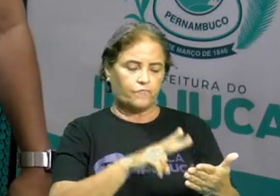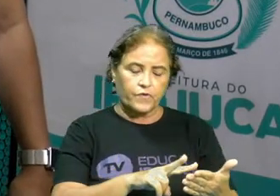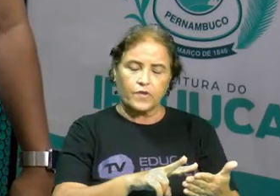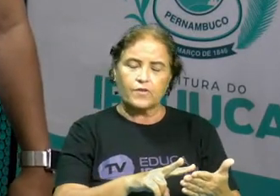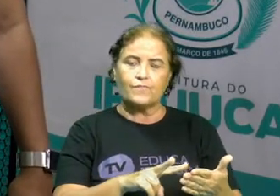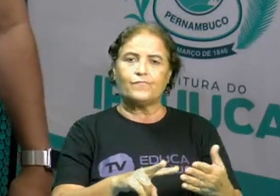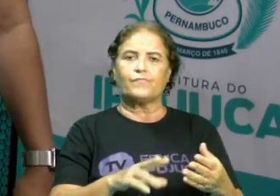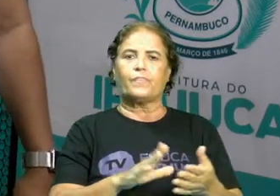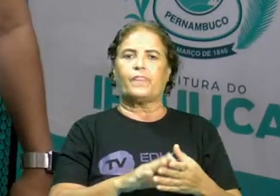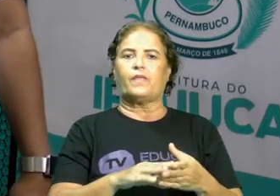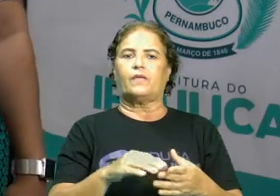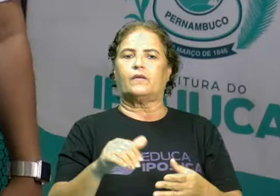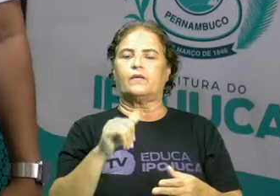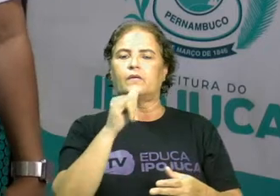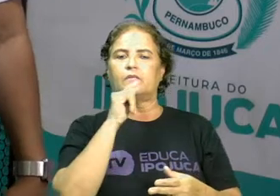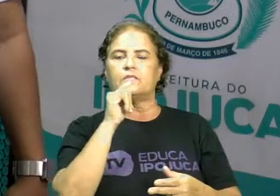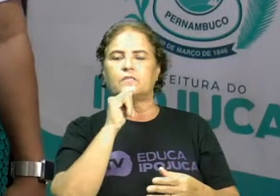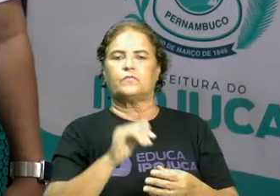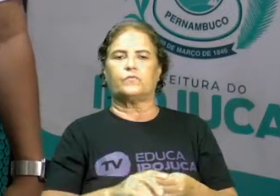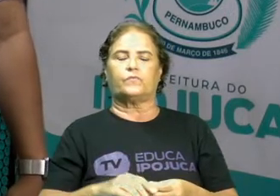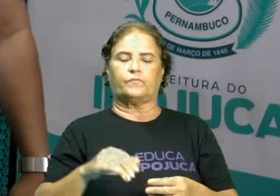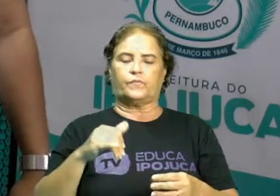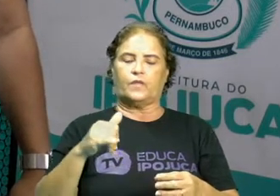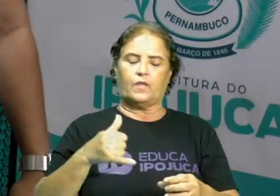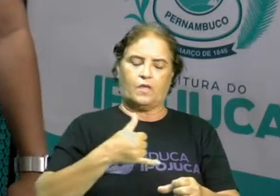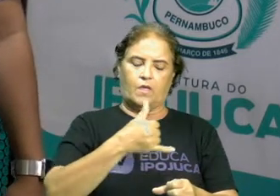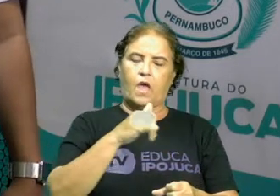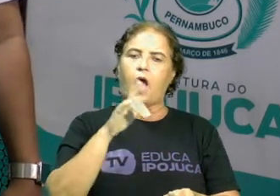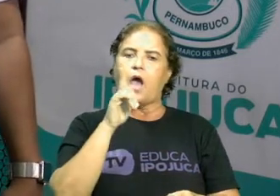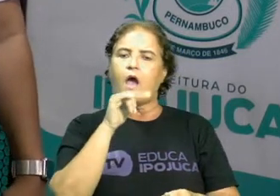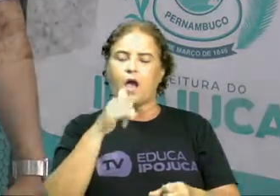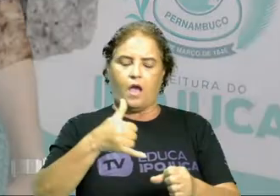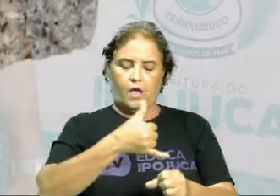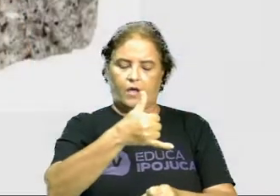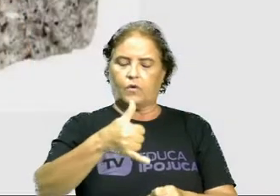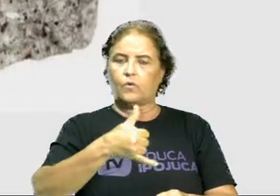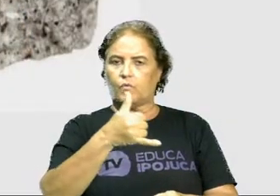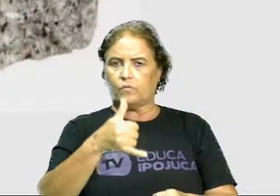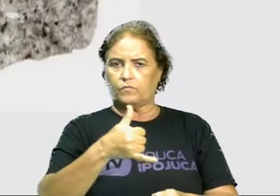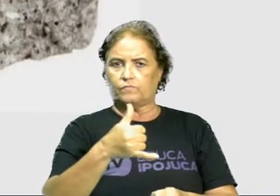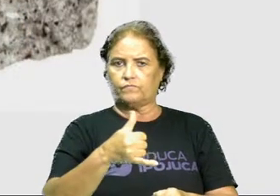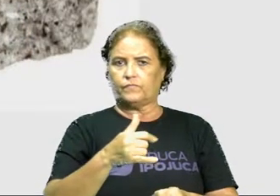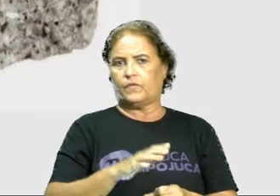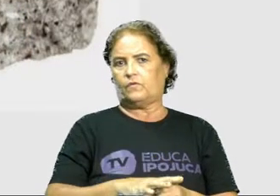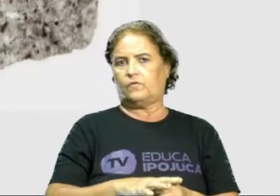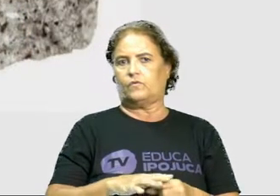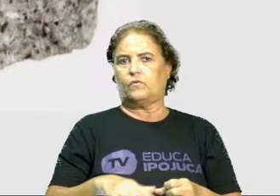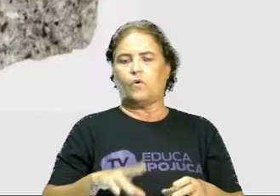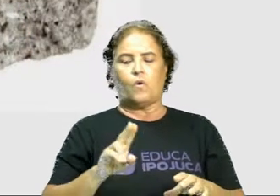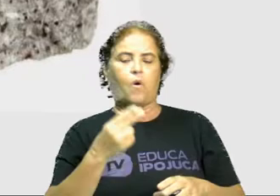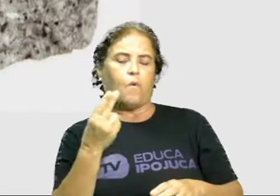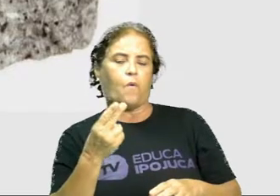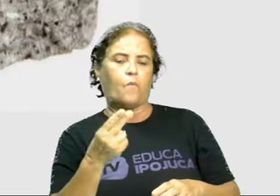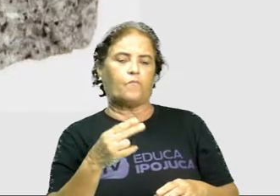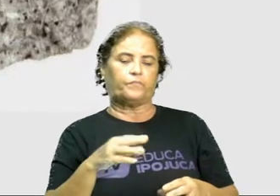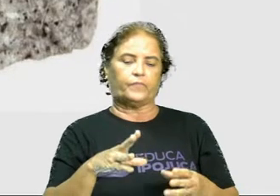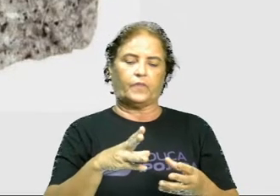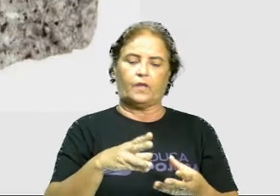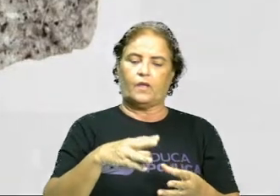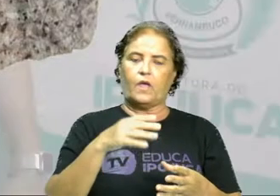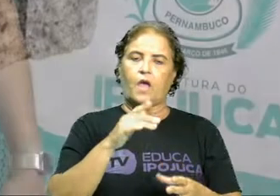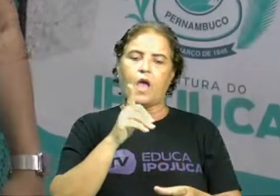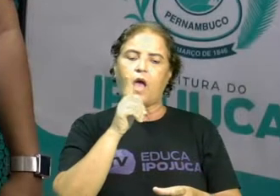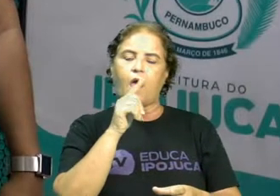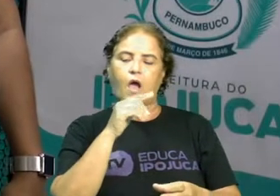Por exemplo, água e óleo. Ou água e terra. Então eu vou ver a parte da água